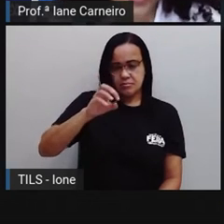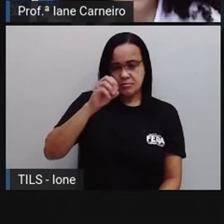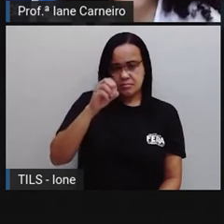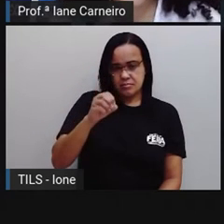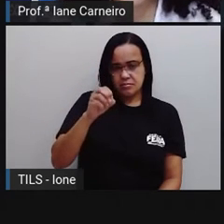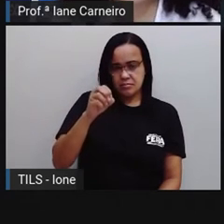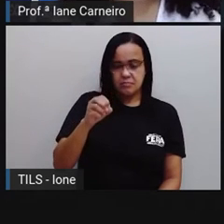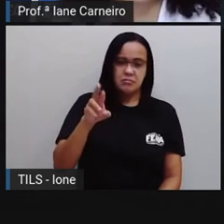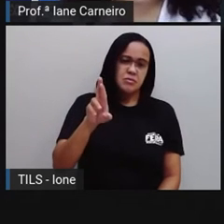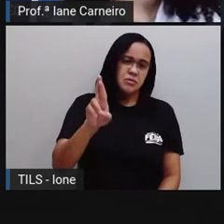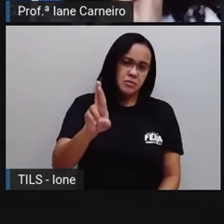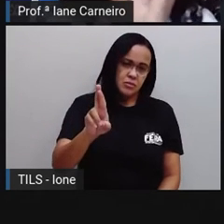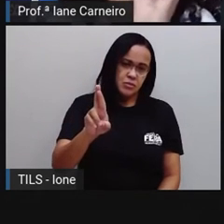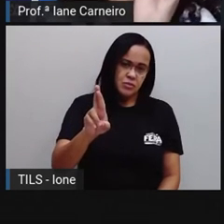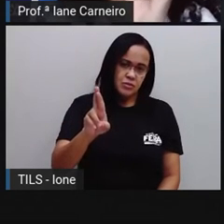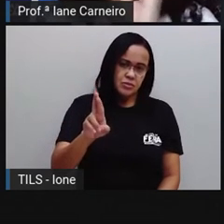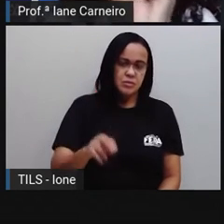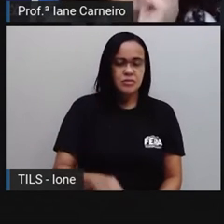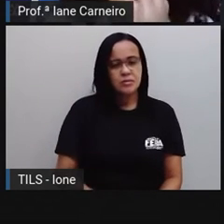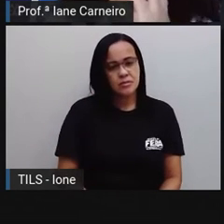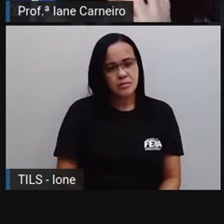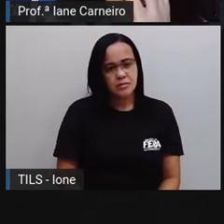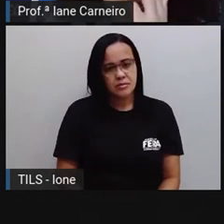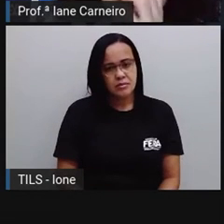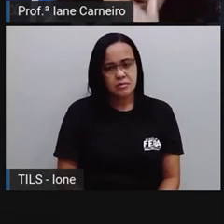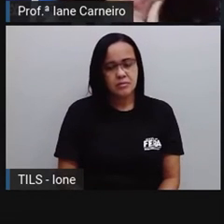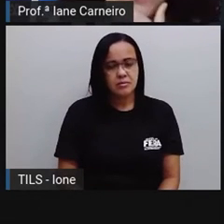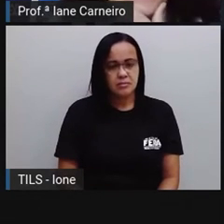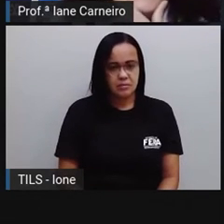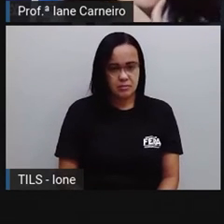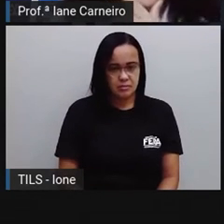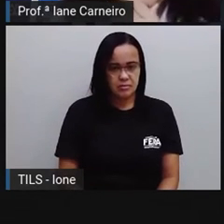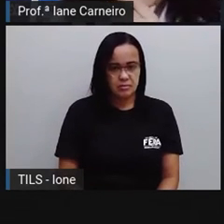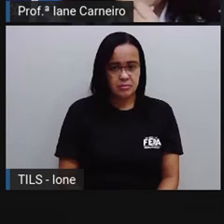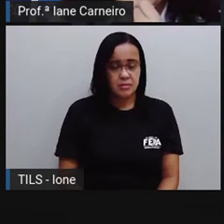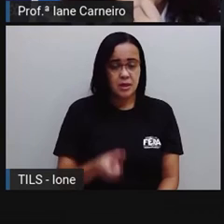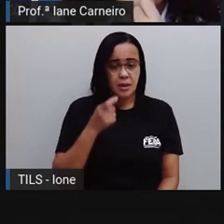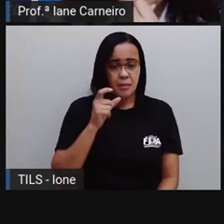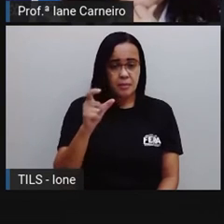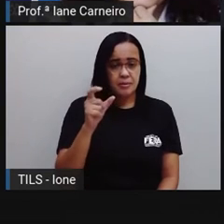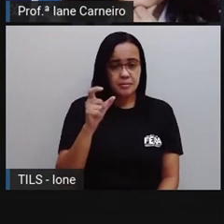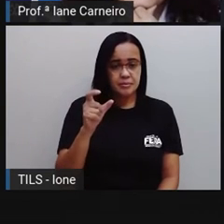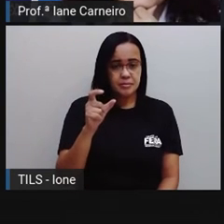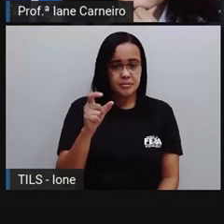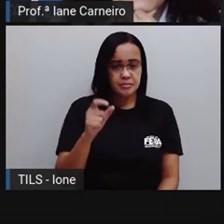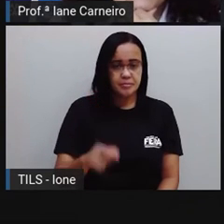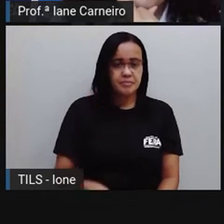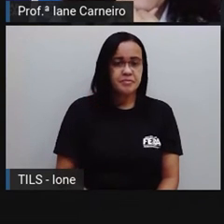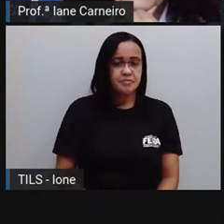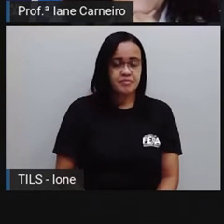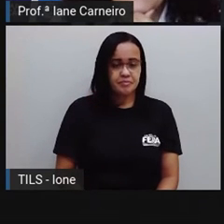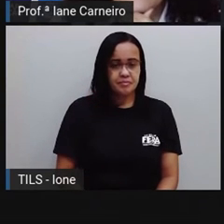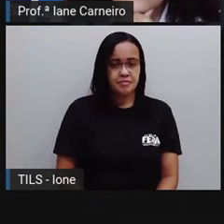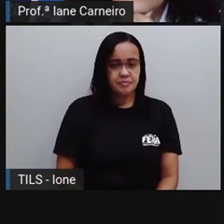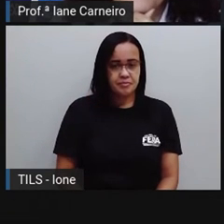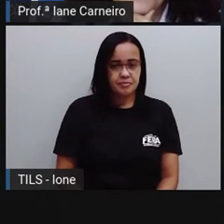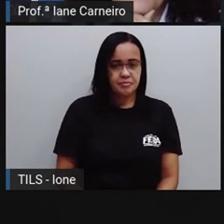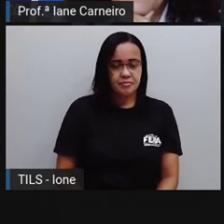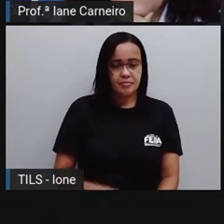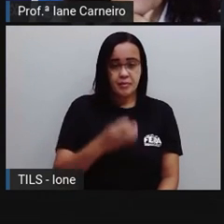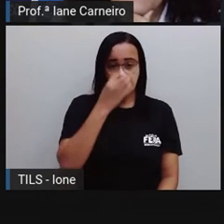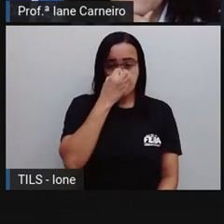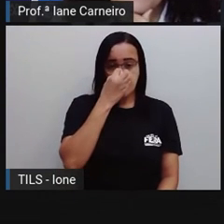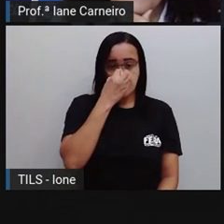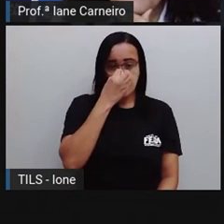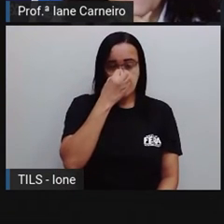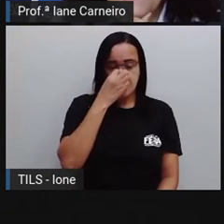PIN-TOR. Tá bom? A palavra agora é PIN... É, PALHAÇO. Escrevam aí